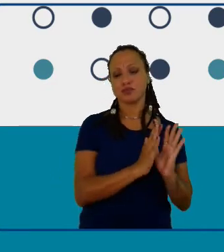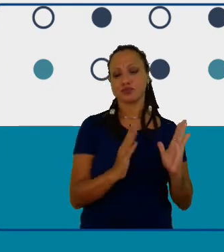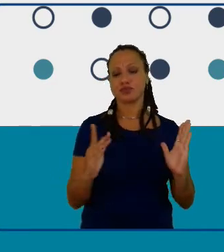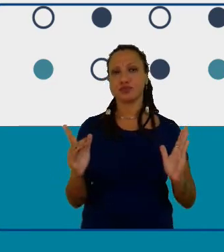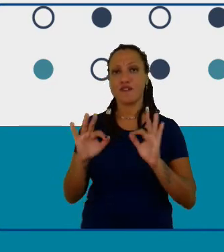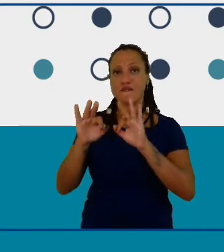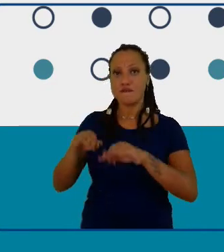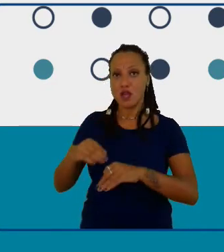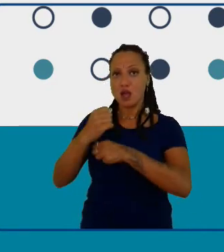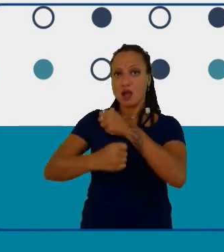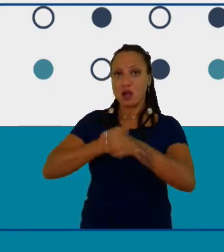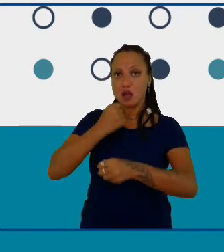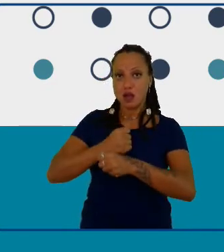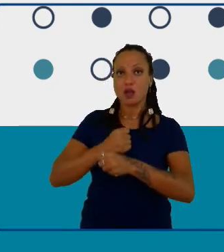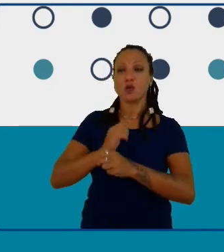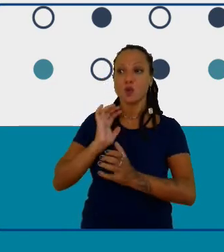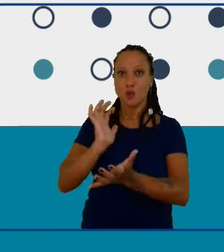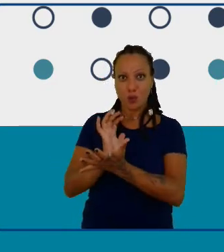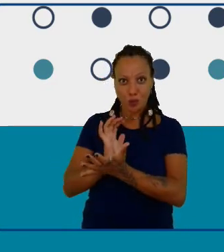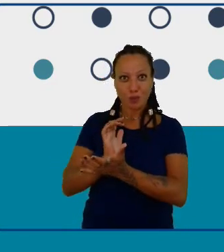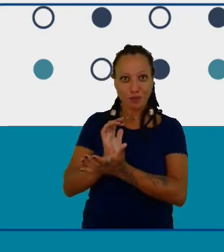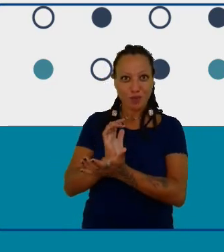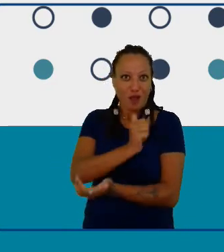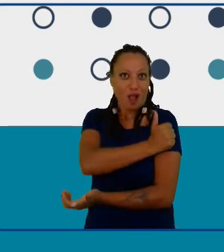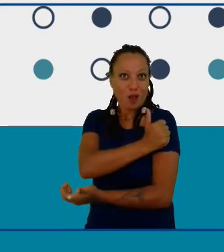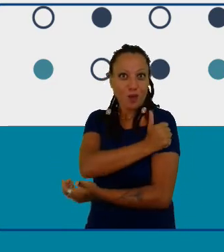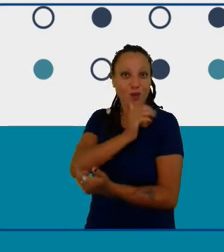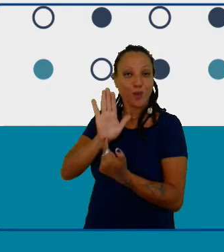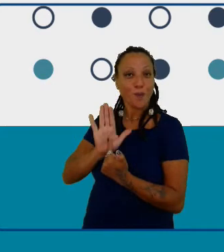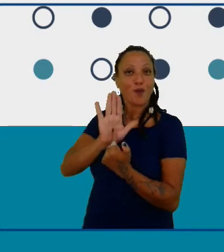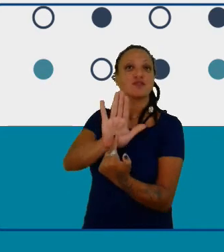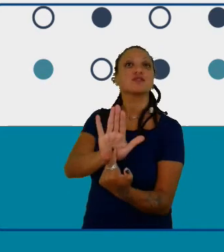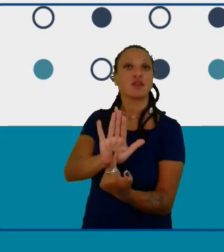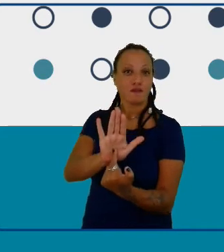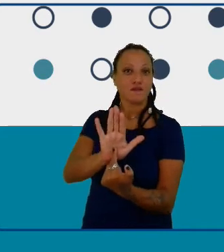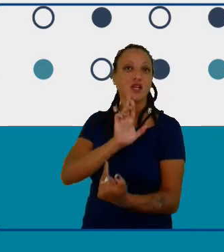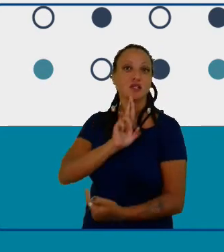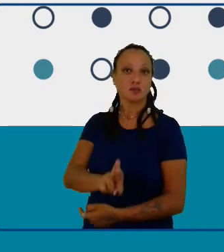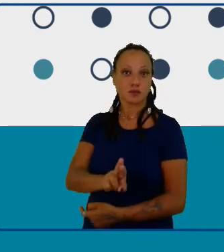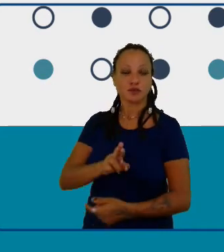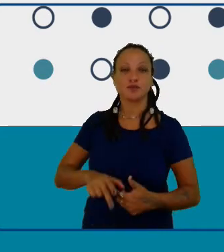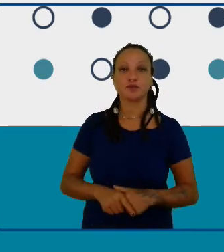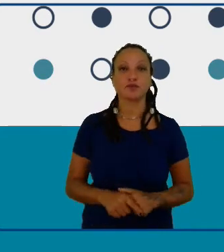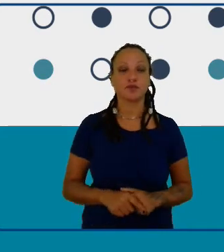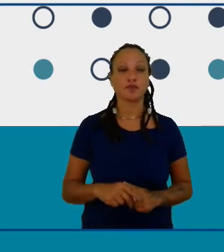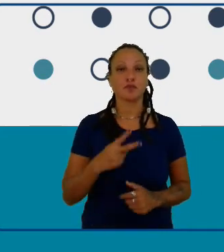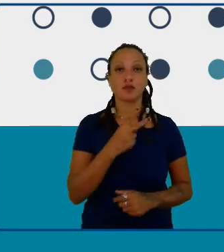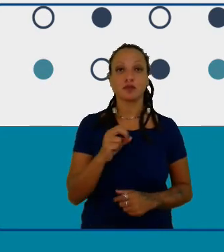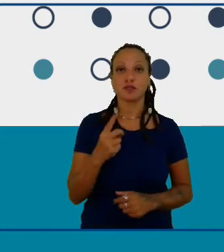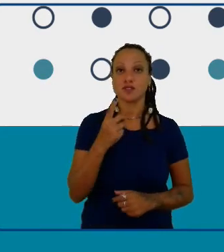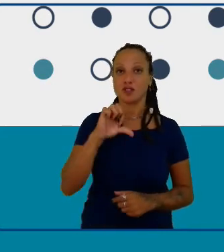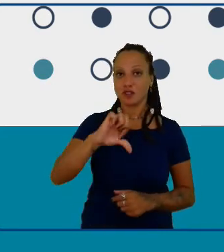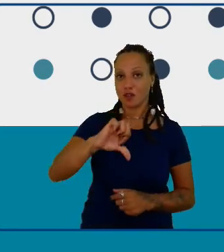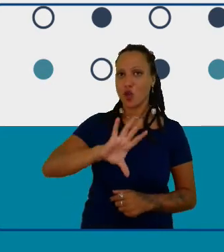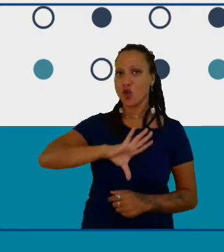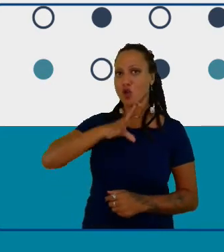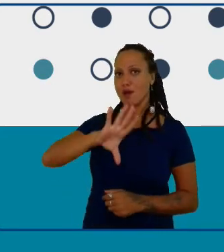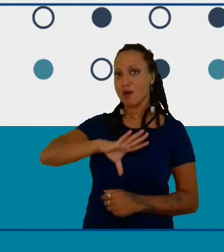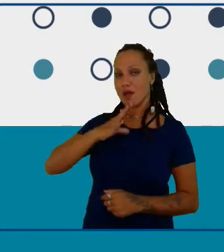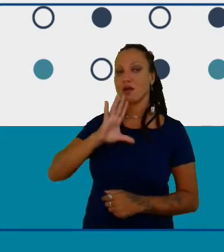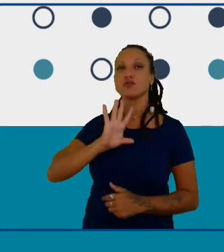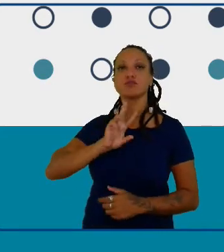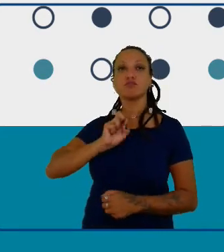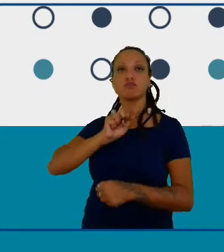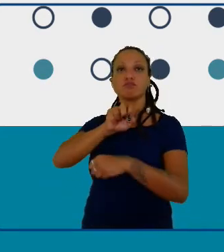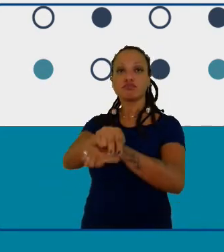trabalho em feiras científicas bom e aí em 2019 eu criei coragem e me inscrevi para o prêmio Shell de educação